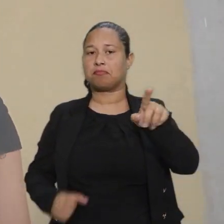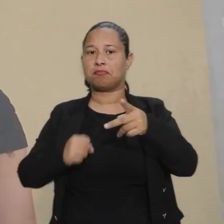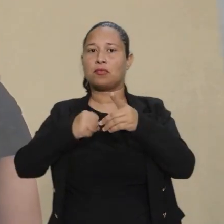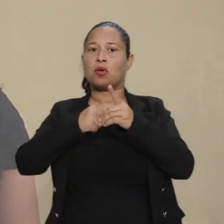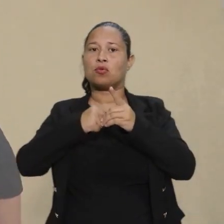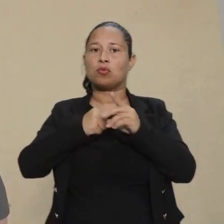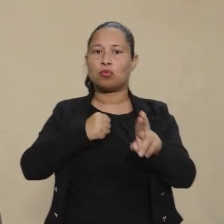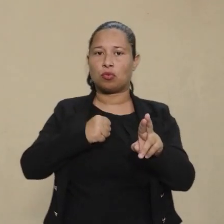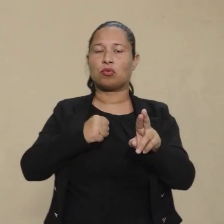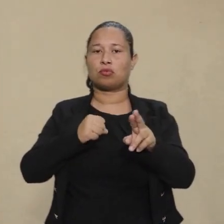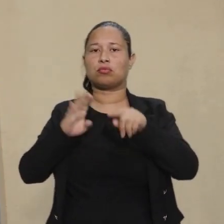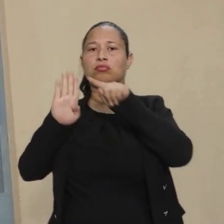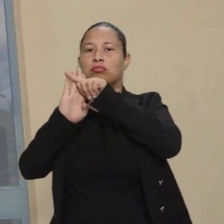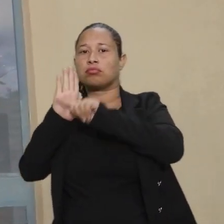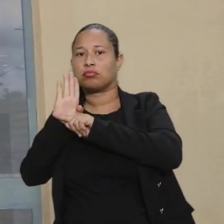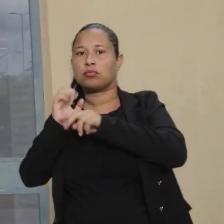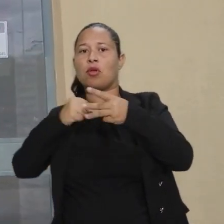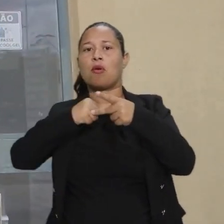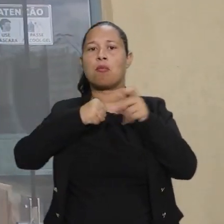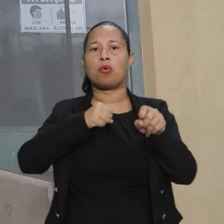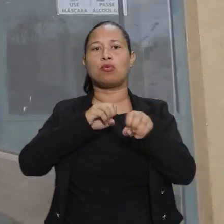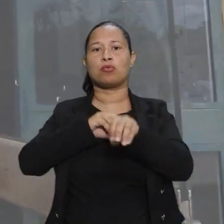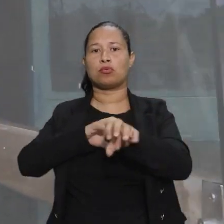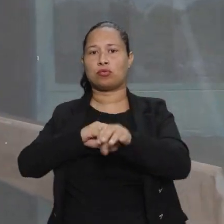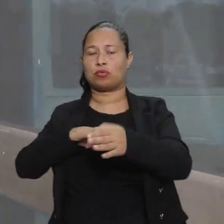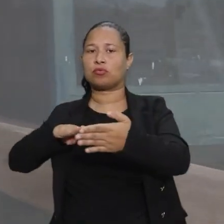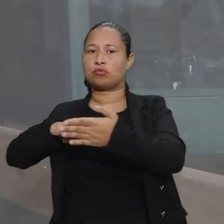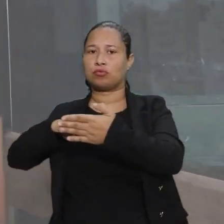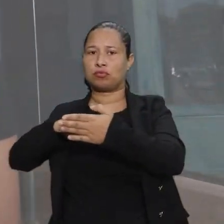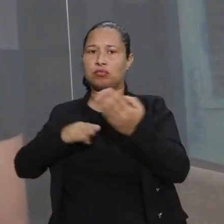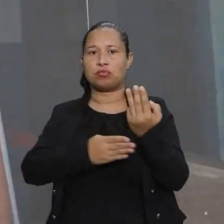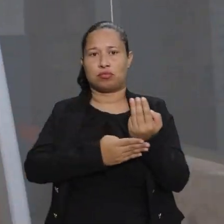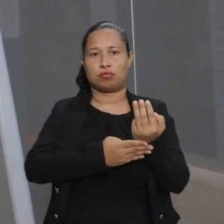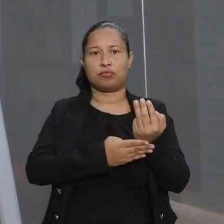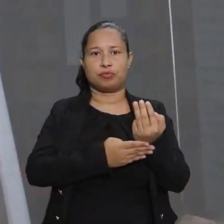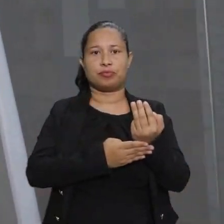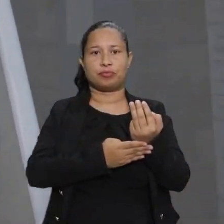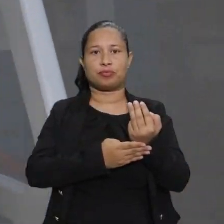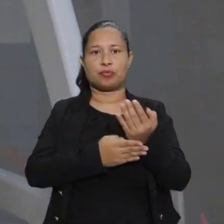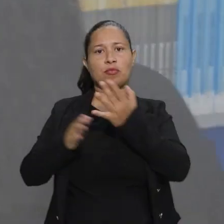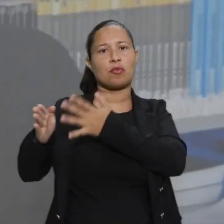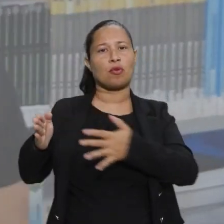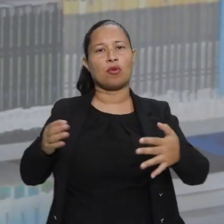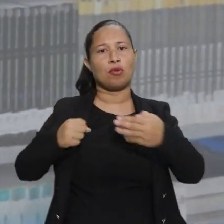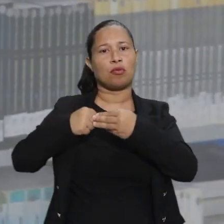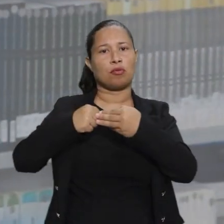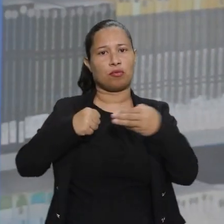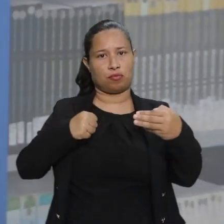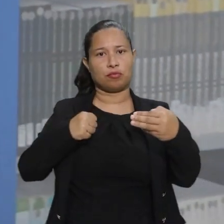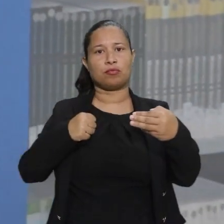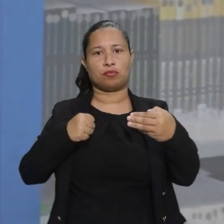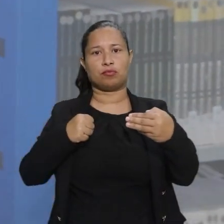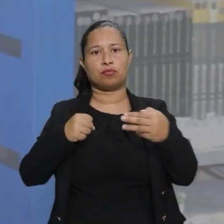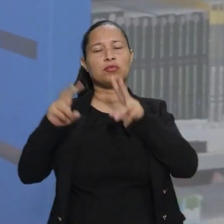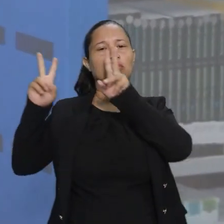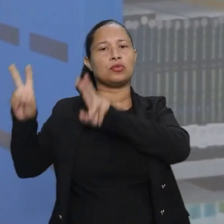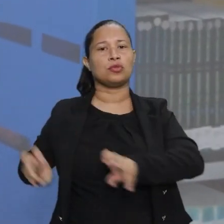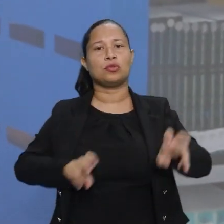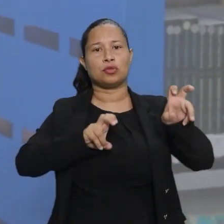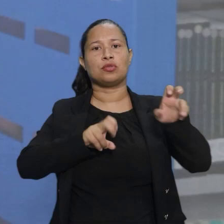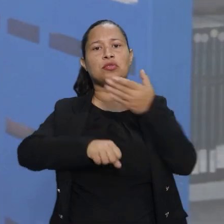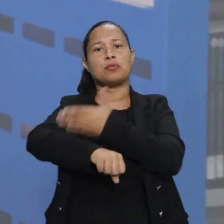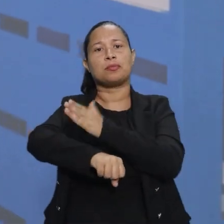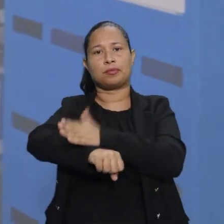educação pelo programa de pós-graduação em educação contemporânea da UFPE. Ao longo do mestrado, ele versa